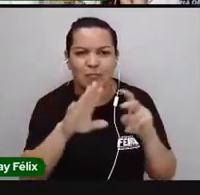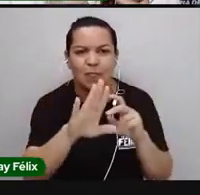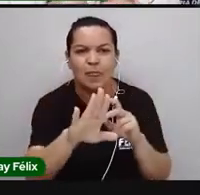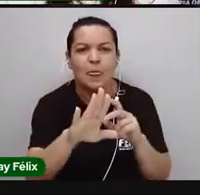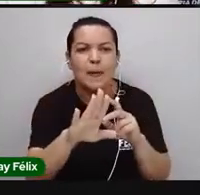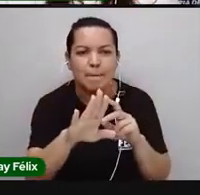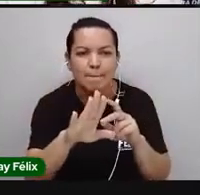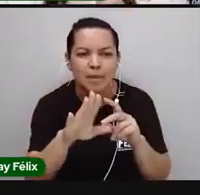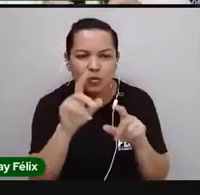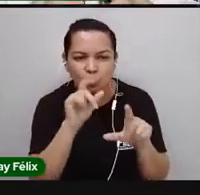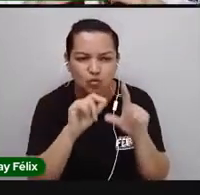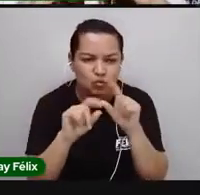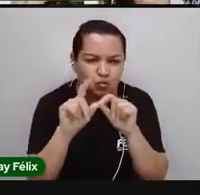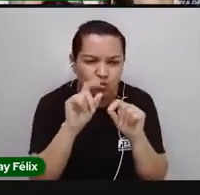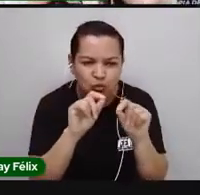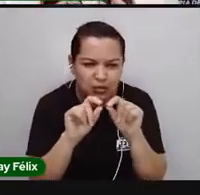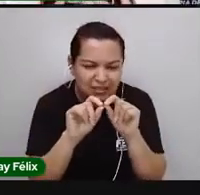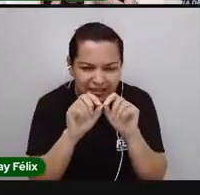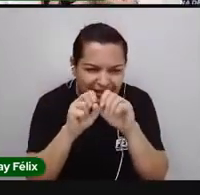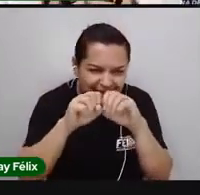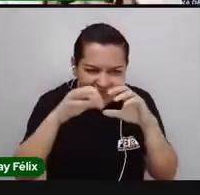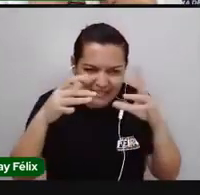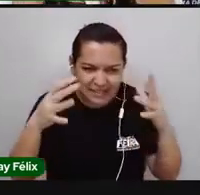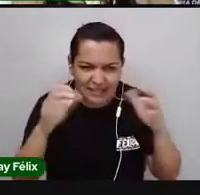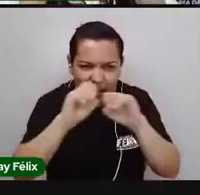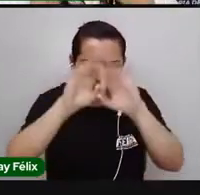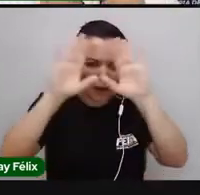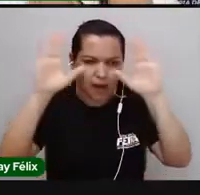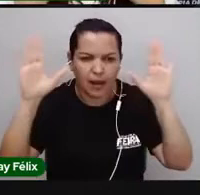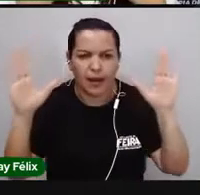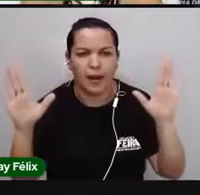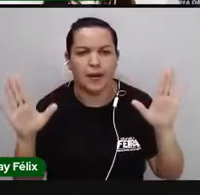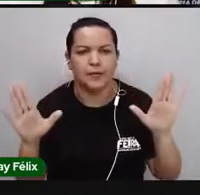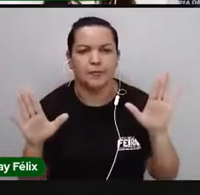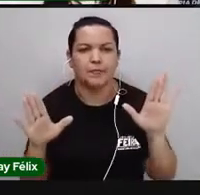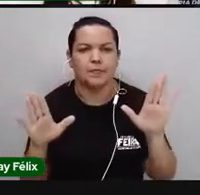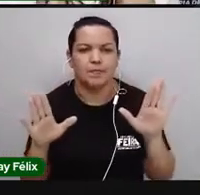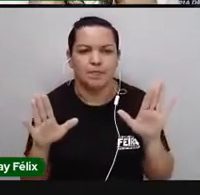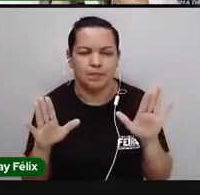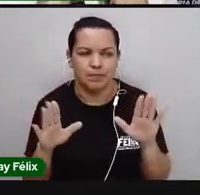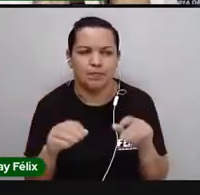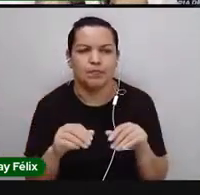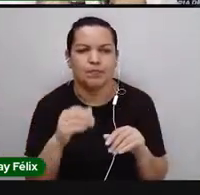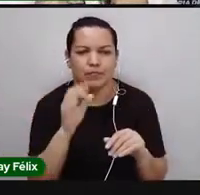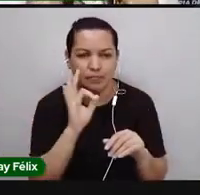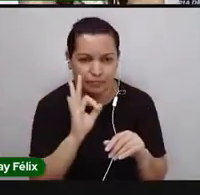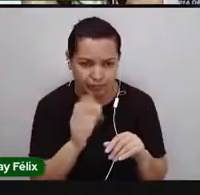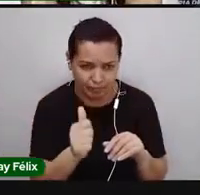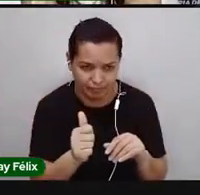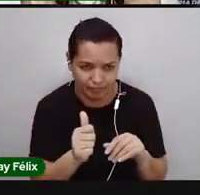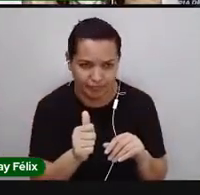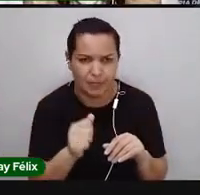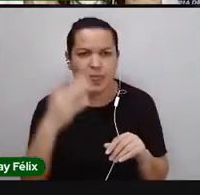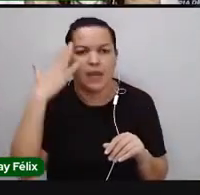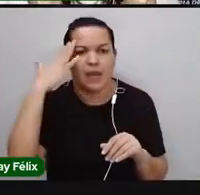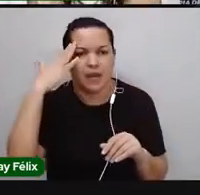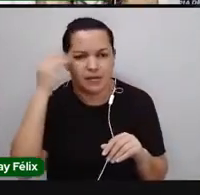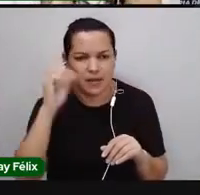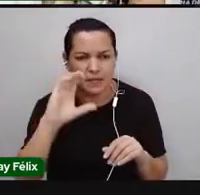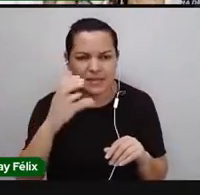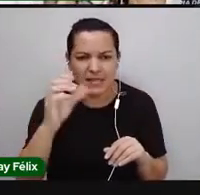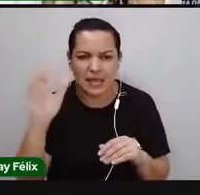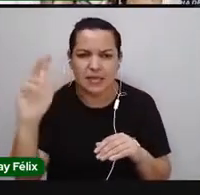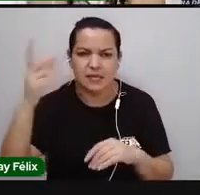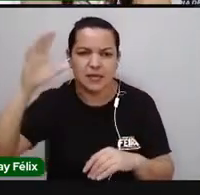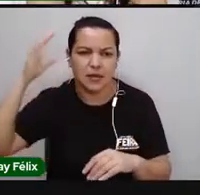vai esniuçar isso, vai deixar essa aula para que vocês saiam daqui craques, sabendo que ciências da natureza